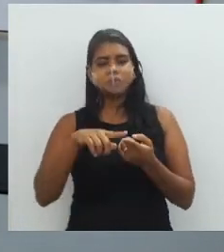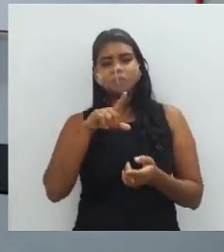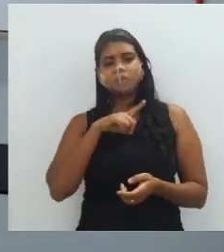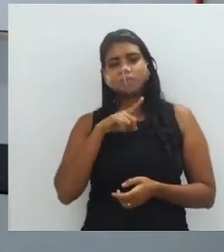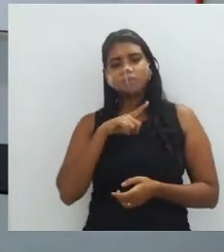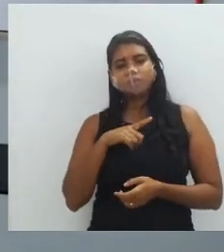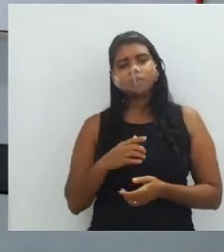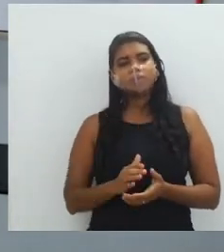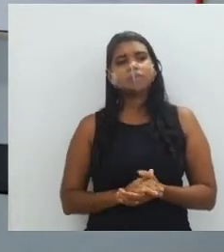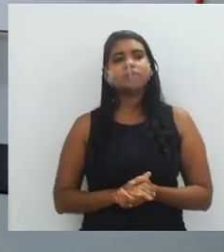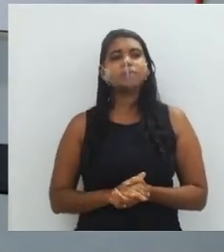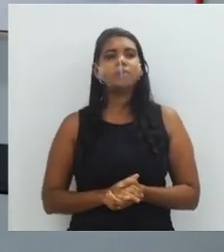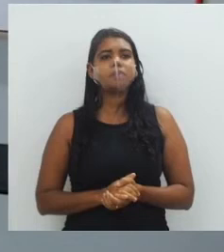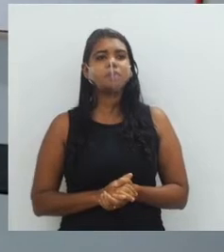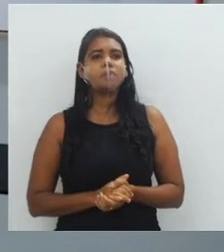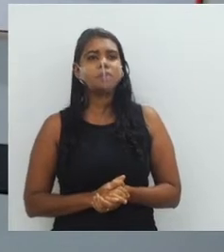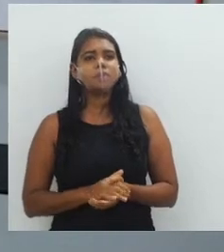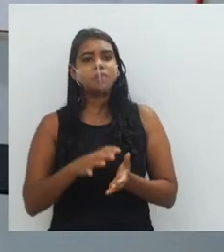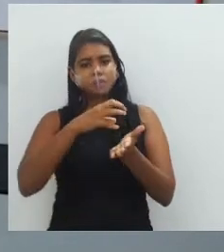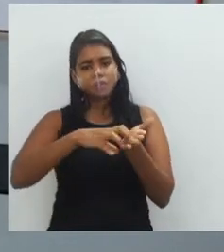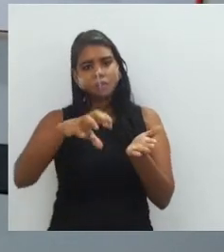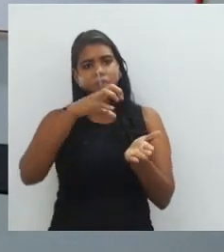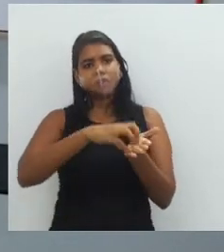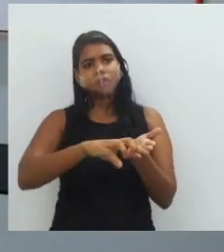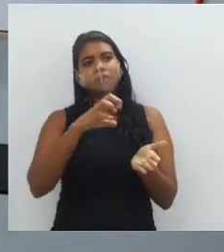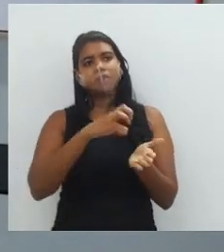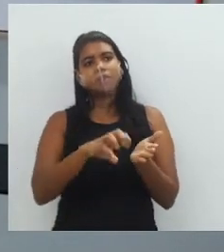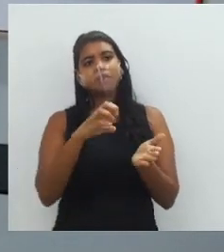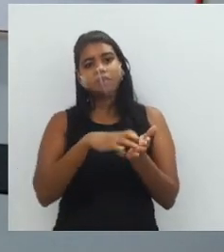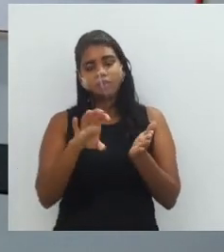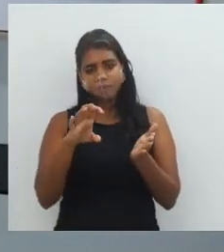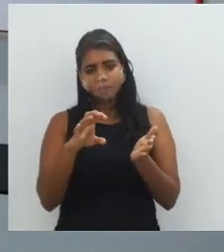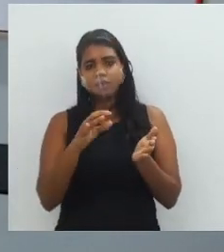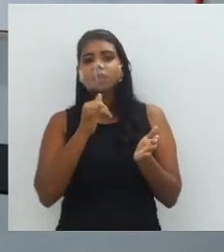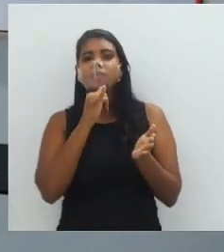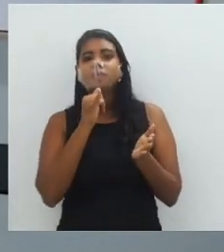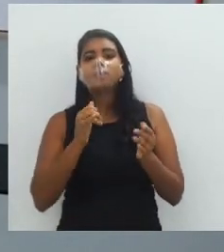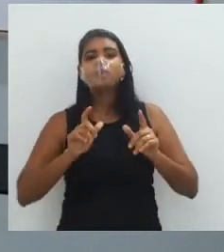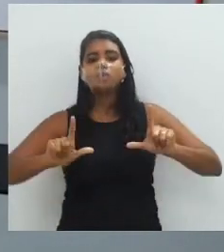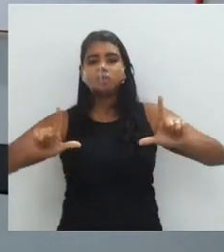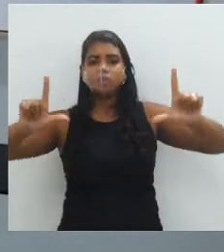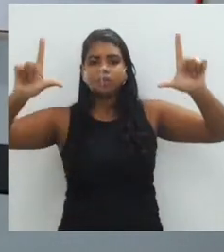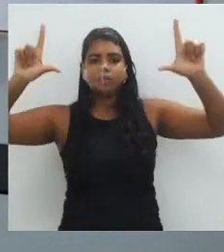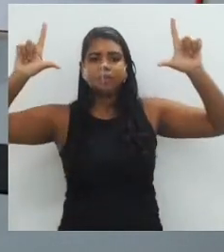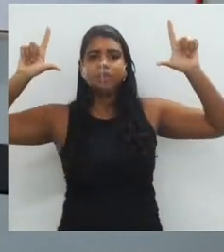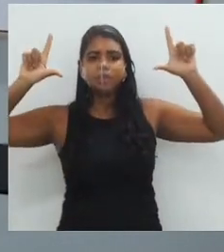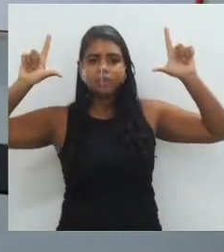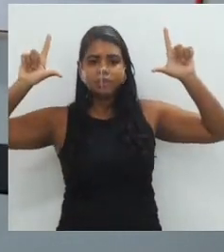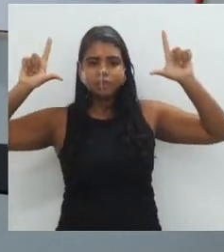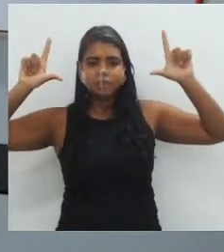impressão que é quando uma imagem, digamos assim, ela é... A gente pode ser uma